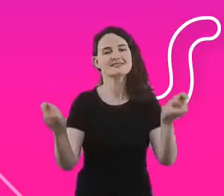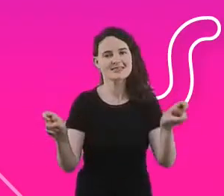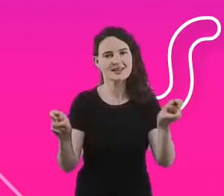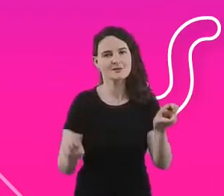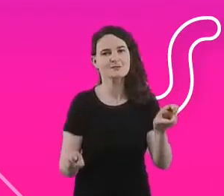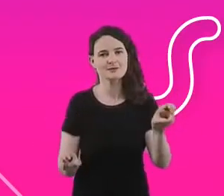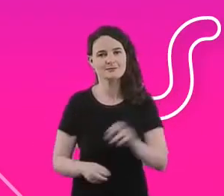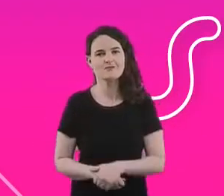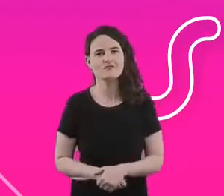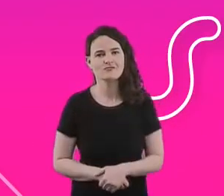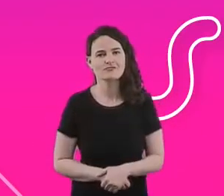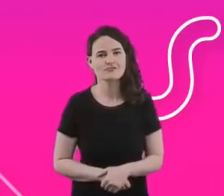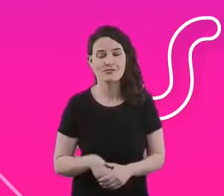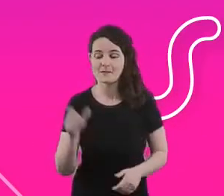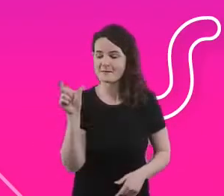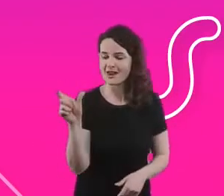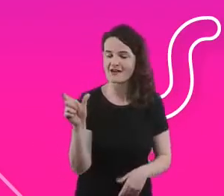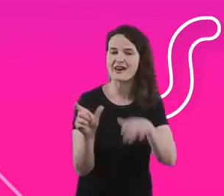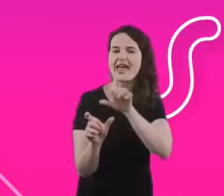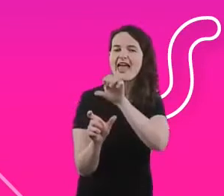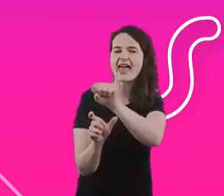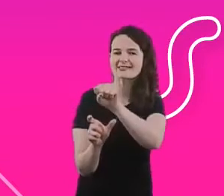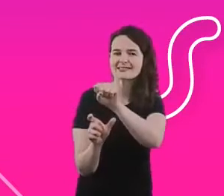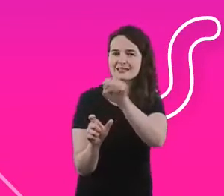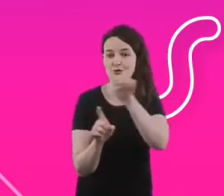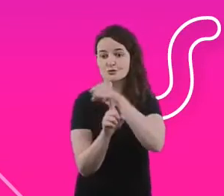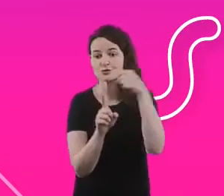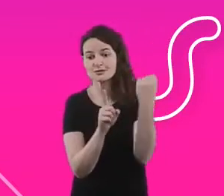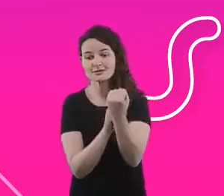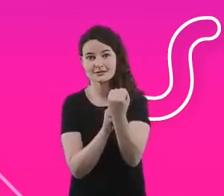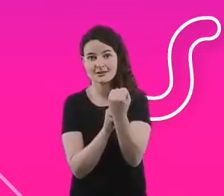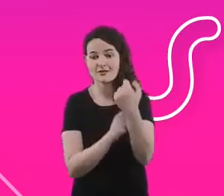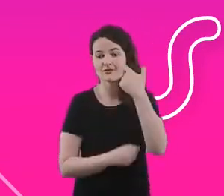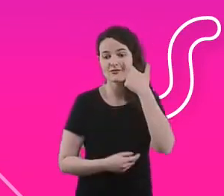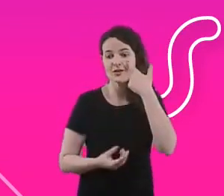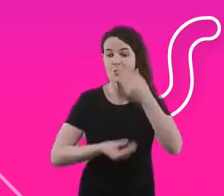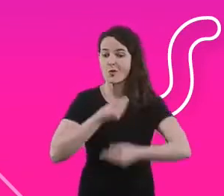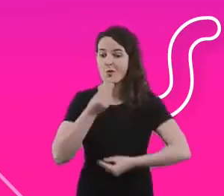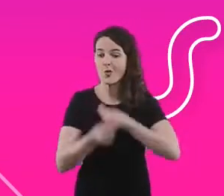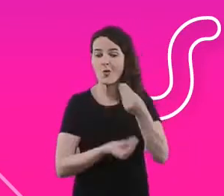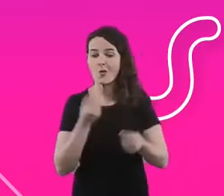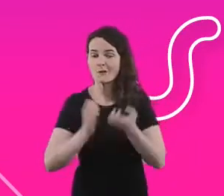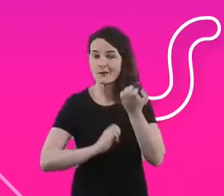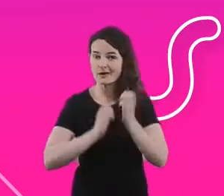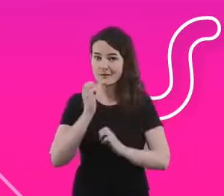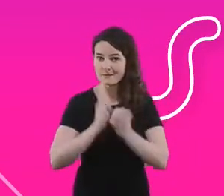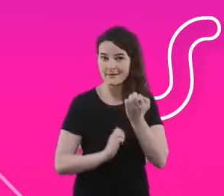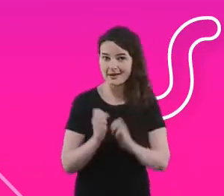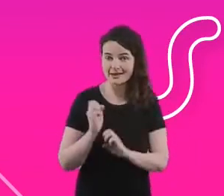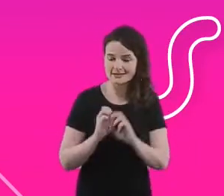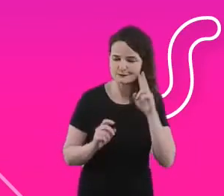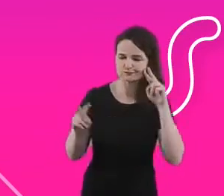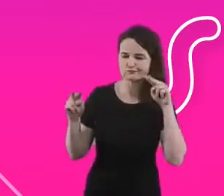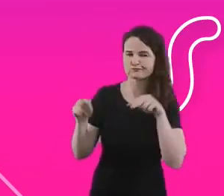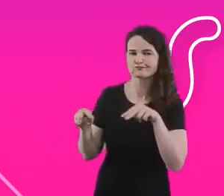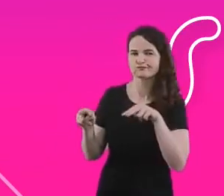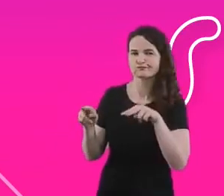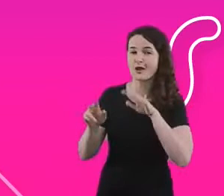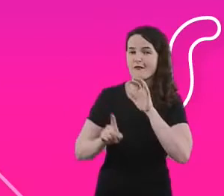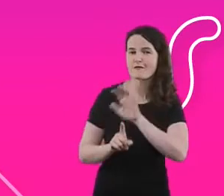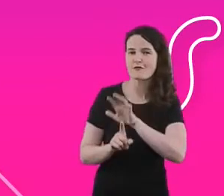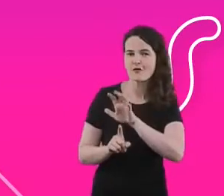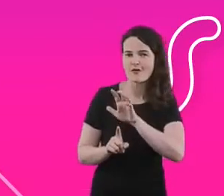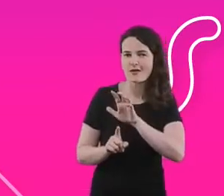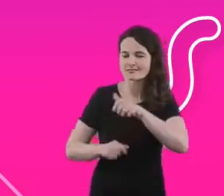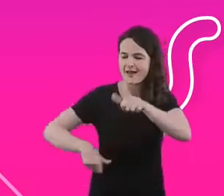ESG, que é a parte social, e falar um pouco de como a gente na Ambev trata o tema, a fala um pouco de impacto e avaliação de impacto, e